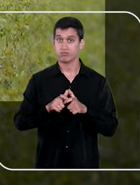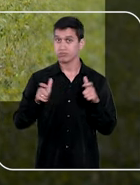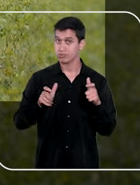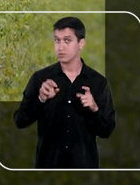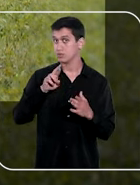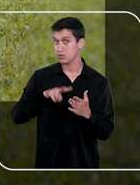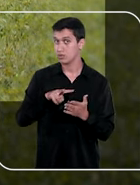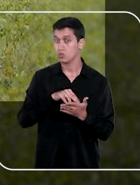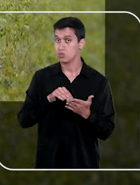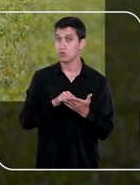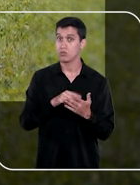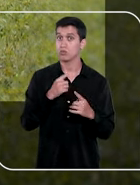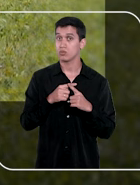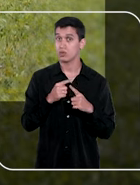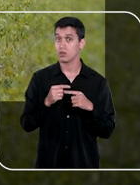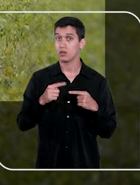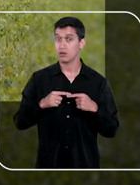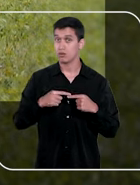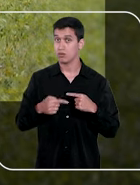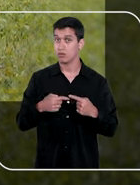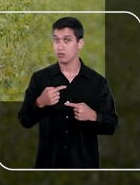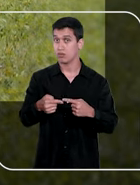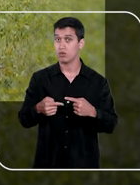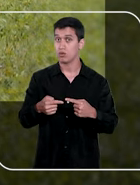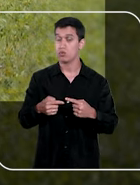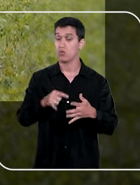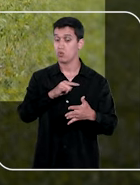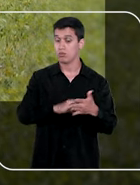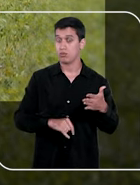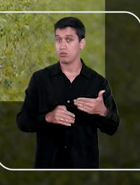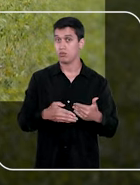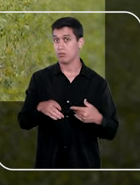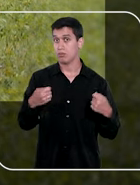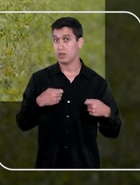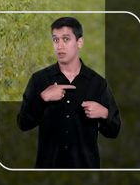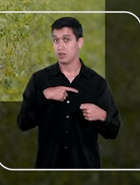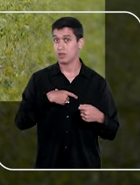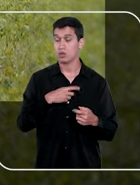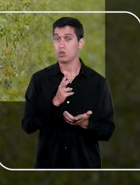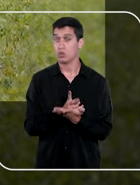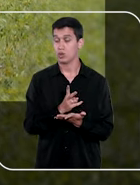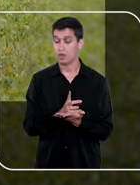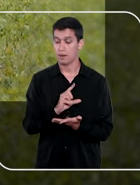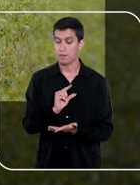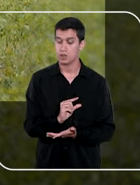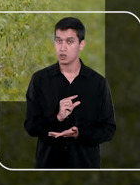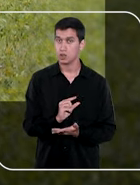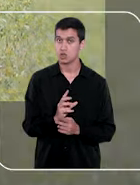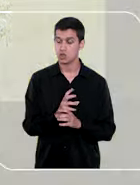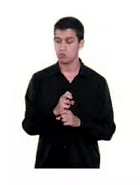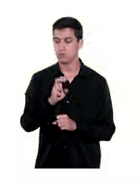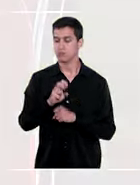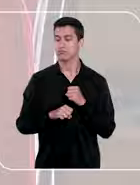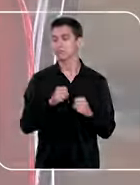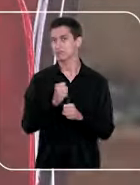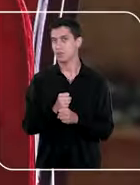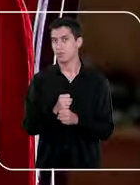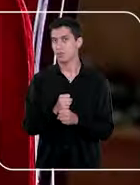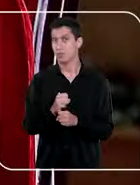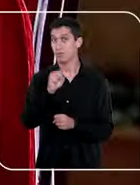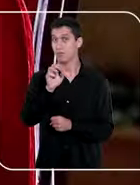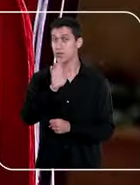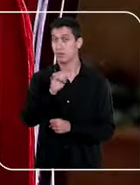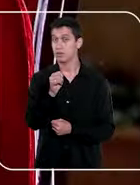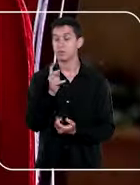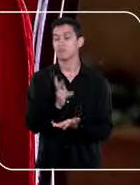revisão. Tudo porque, nas próximas edições, o documento deveria ter vigência mínima de cinco anos. O STJ